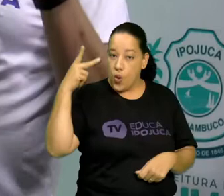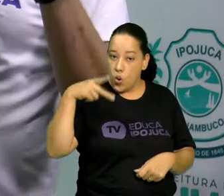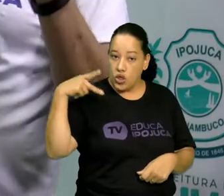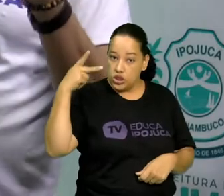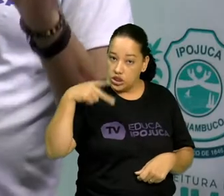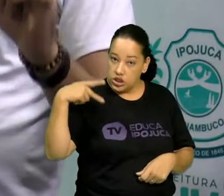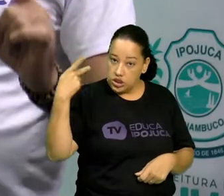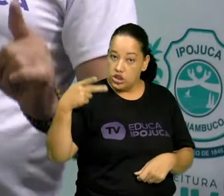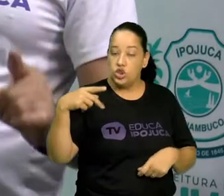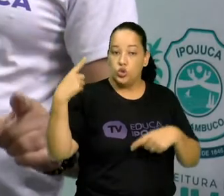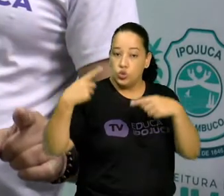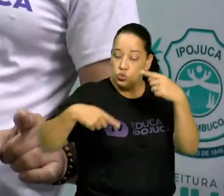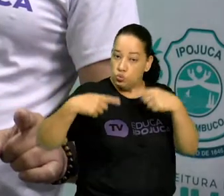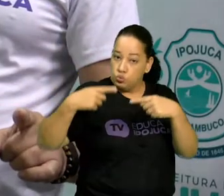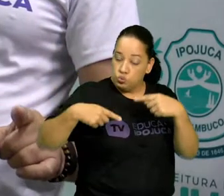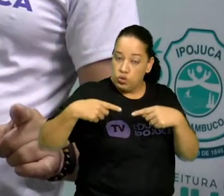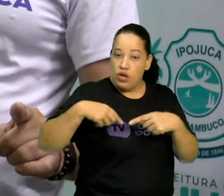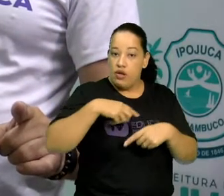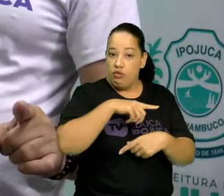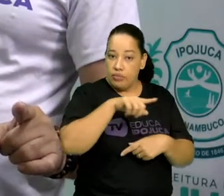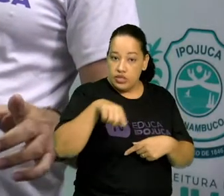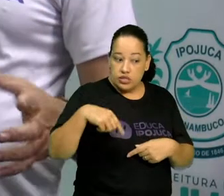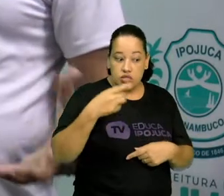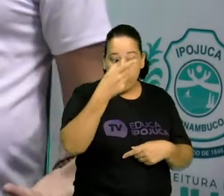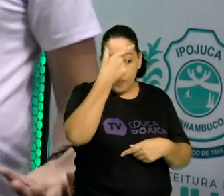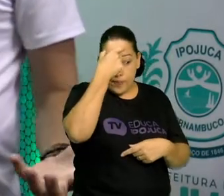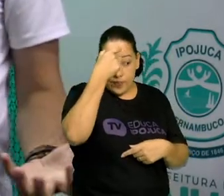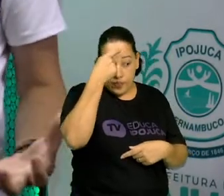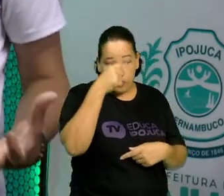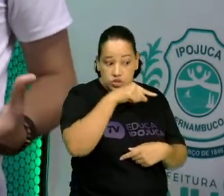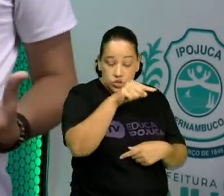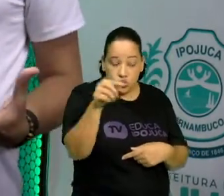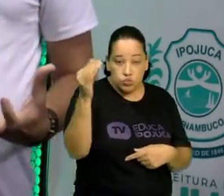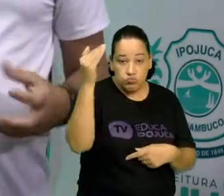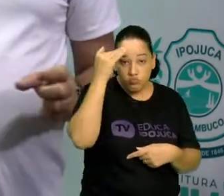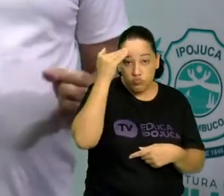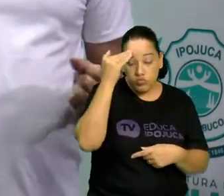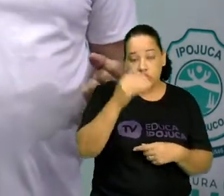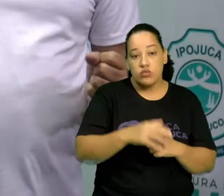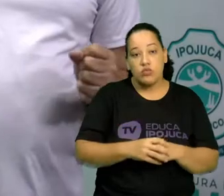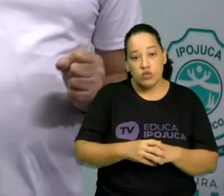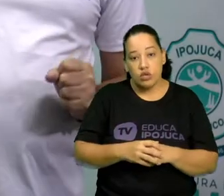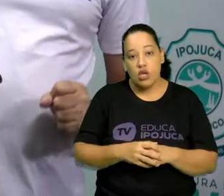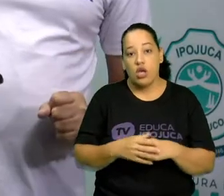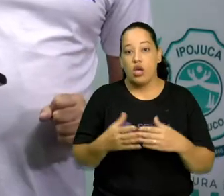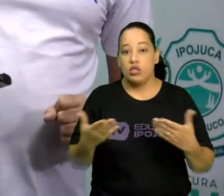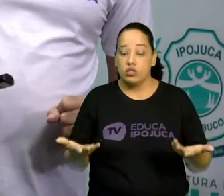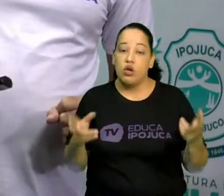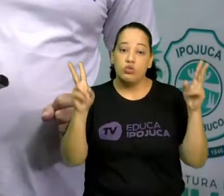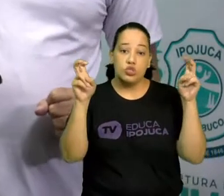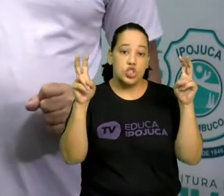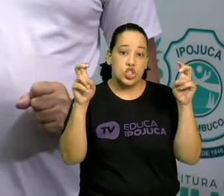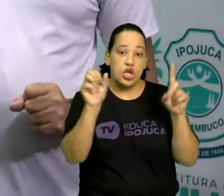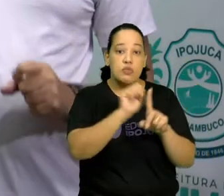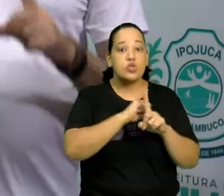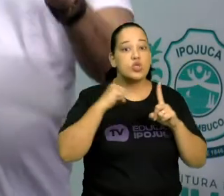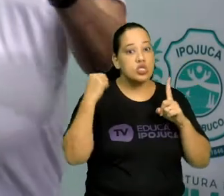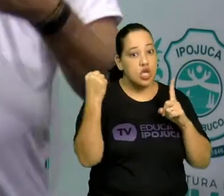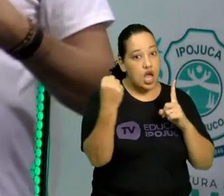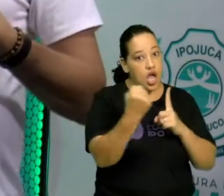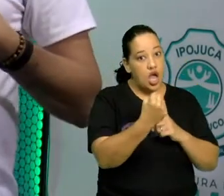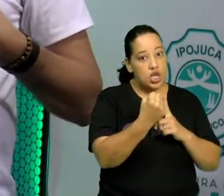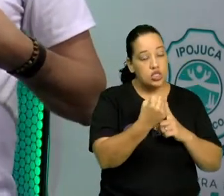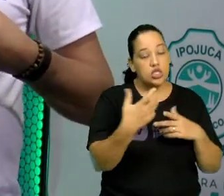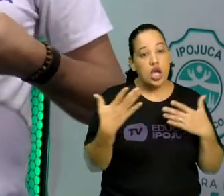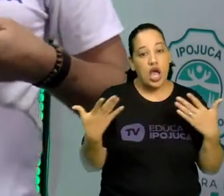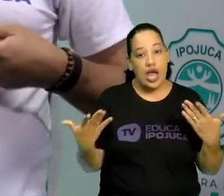ser conscientizador. E aí ele vem com uma proposta, trabalhando temas sociais, e aí ele